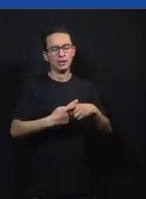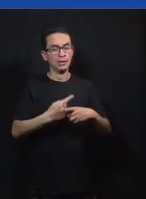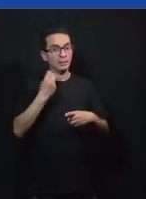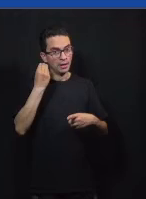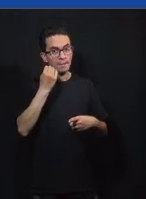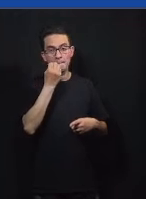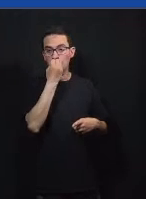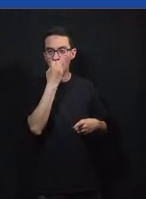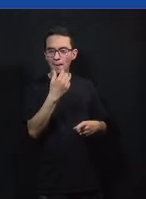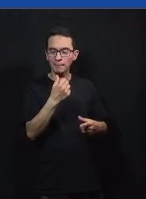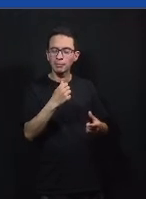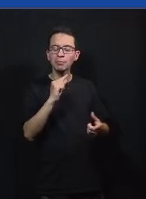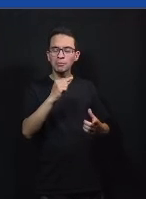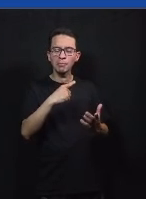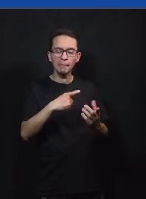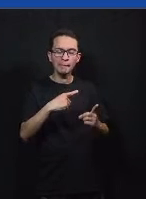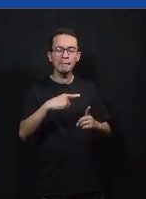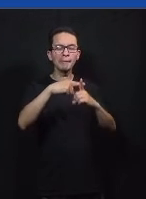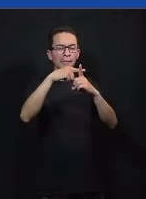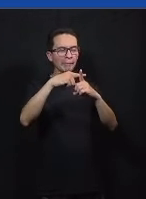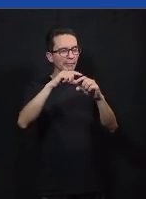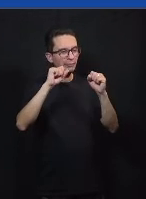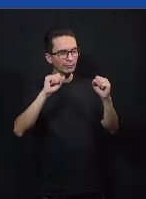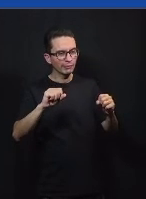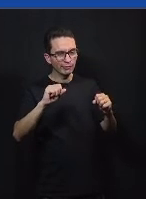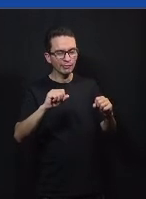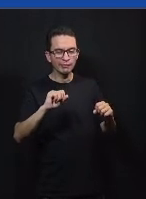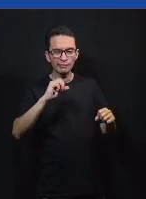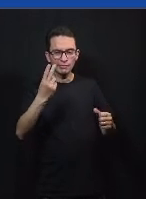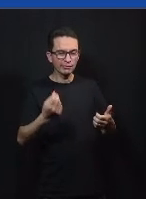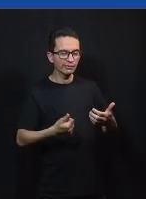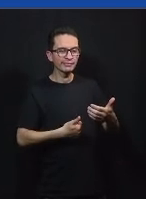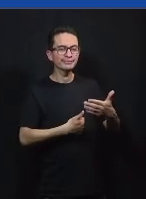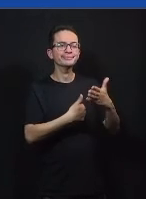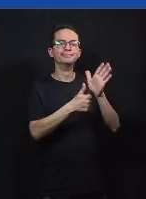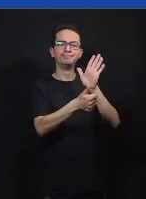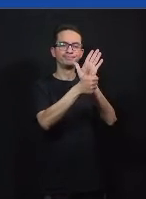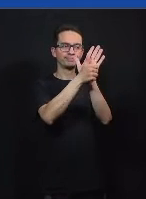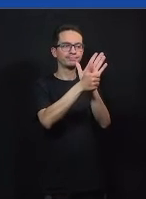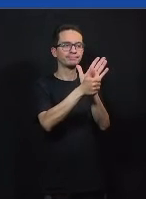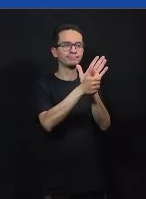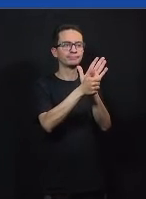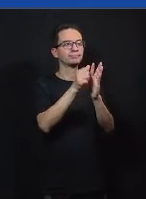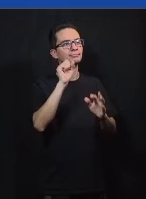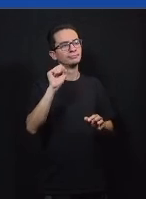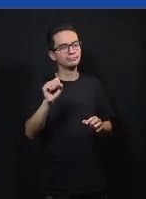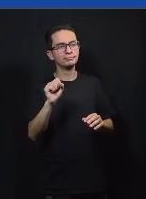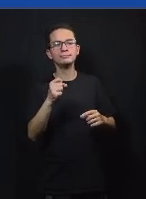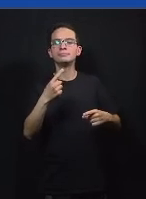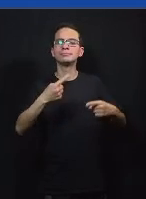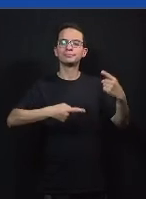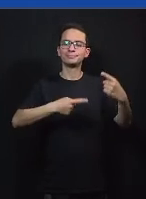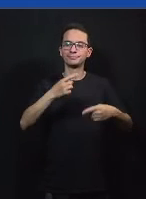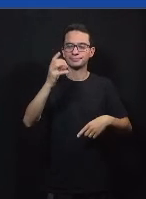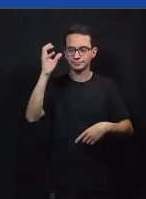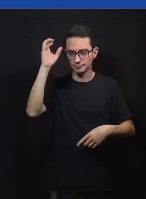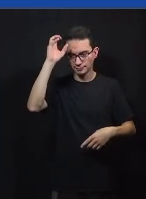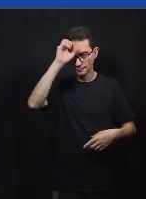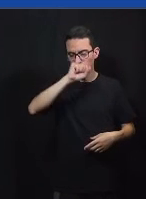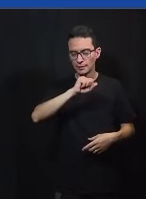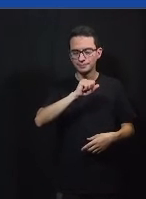mas dificilmente você vai ser capaz de desenvolver uma habilidade de uma forma própria se você só pratica elas paradicamente